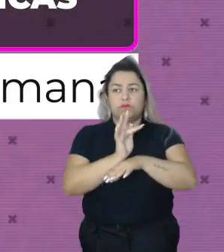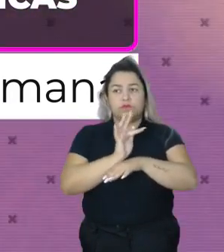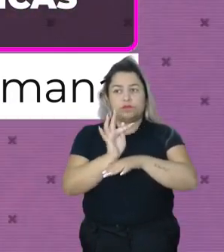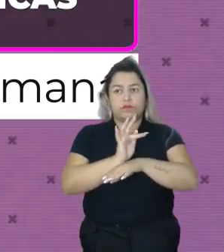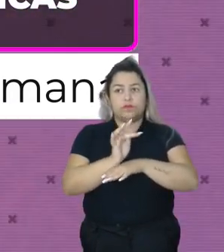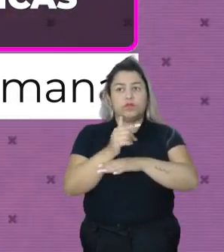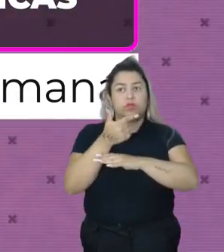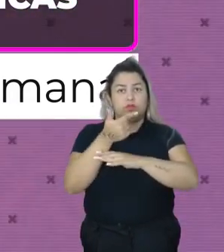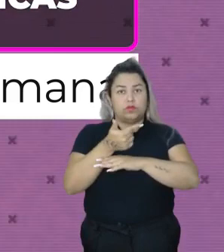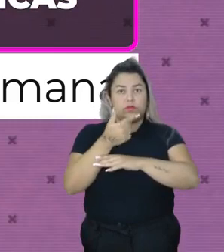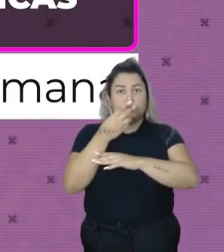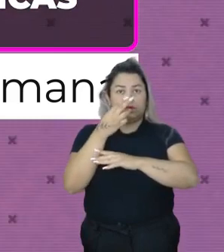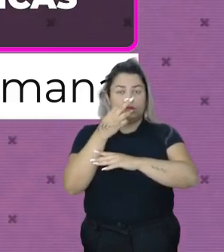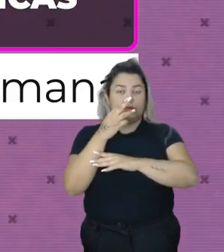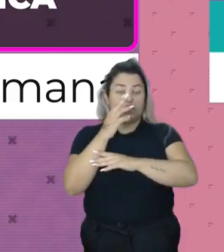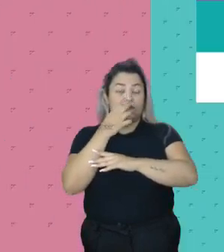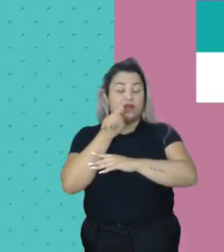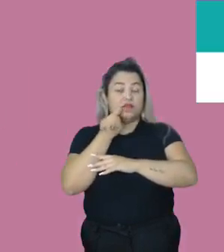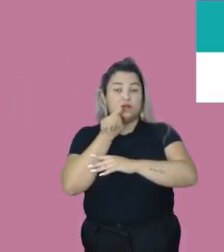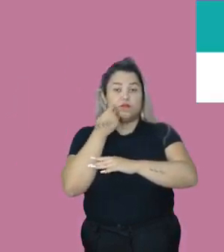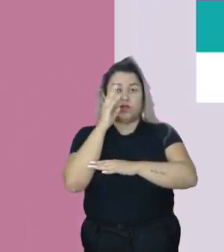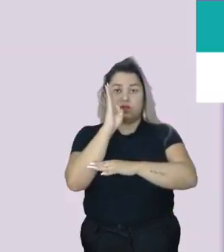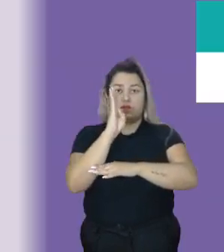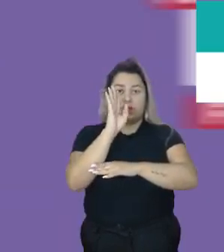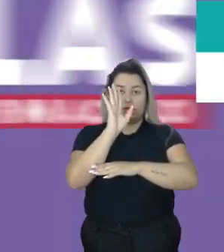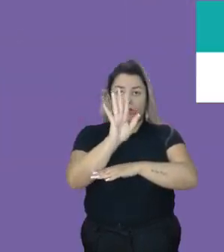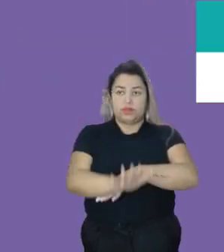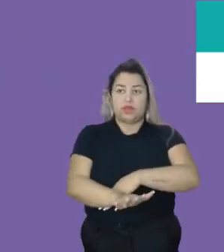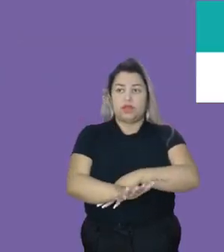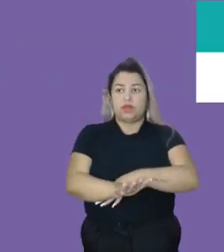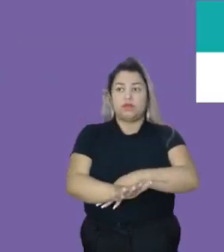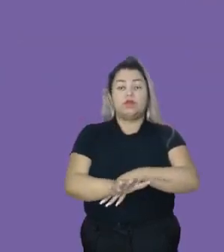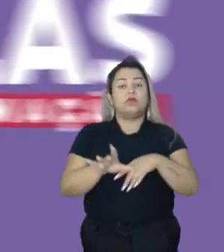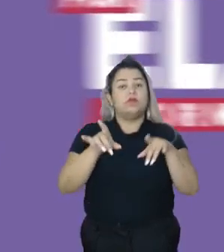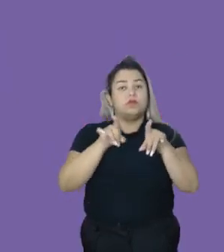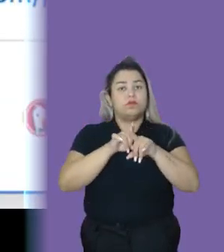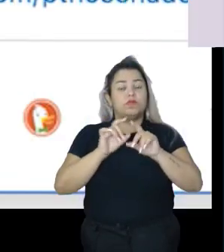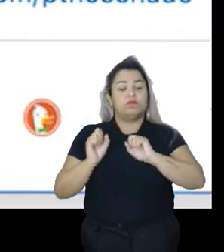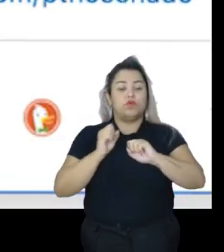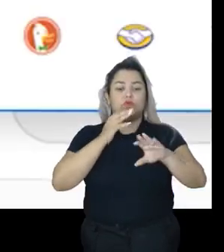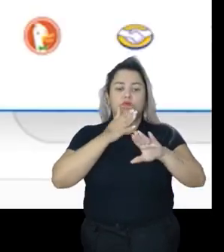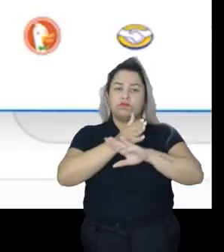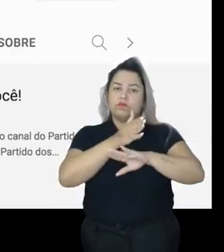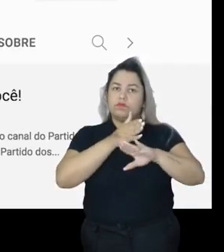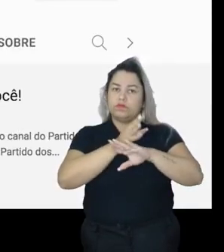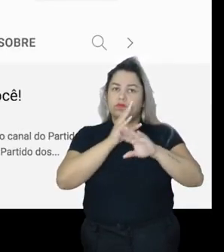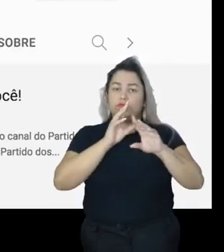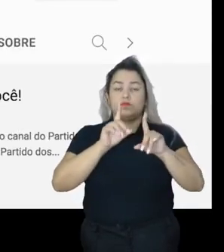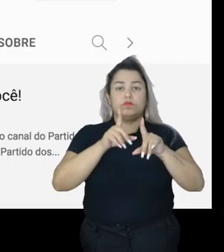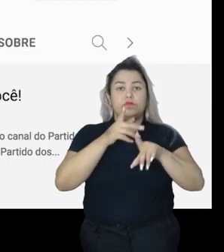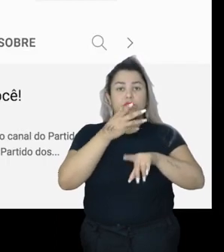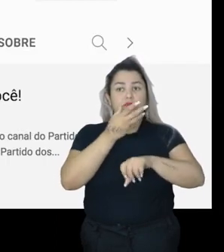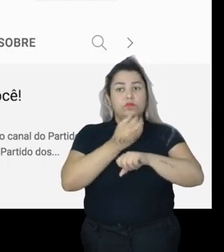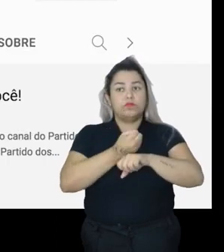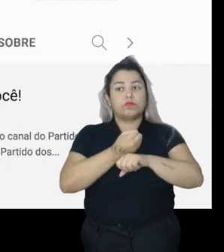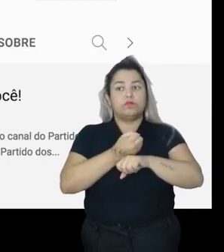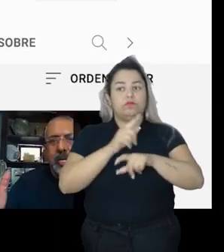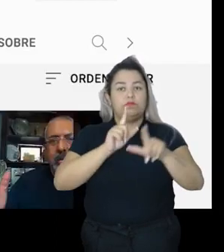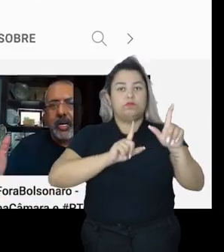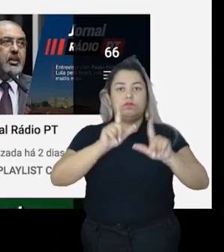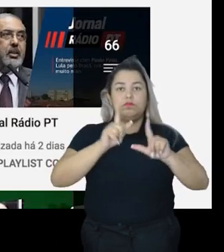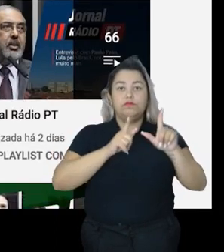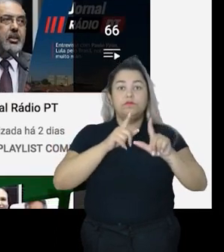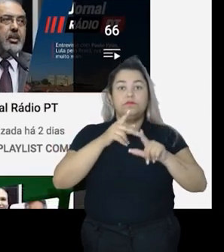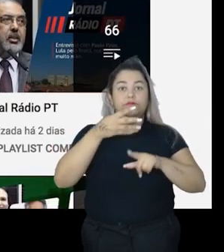sexta Feira Sempre Às Quatro Horas Da tarde E você Ainda pode Acessar Todas As aulas Na playlist TV Elas Por elas